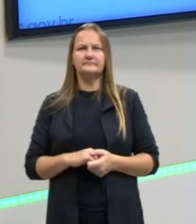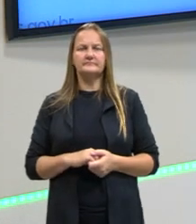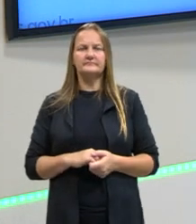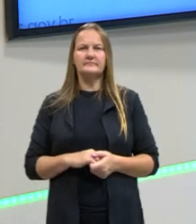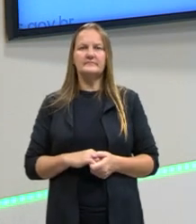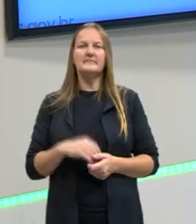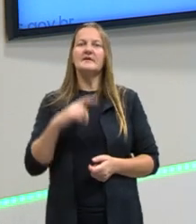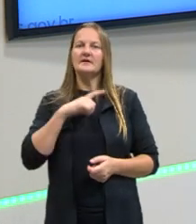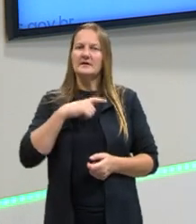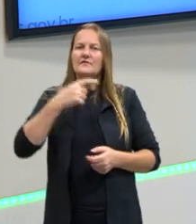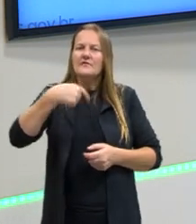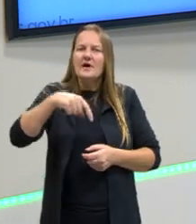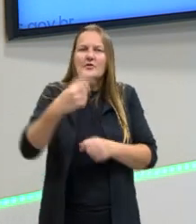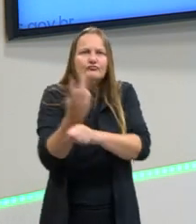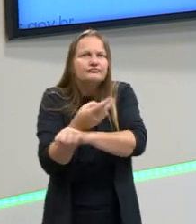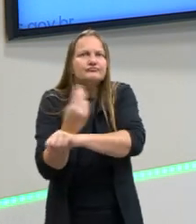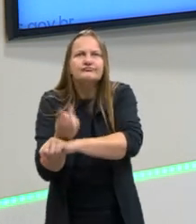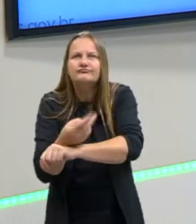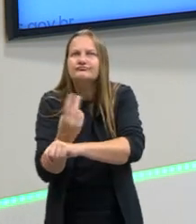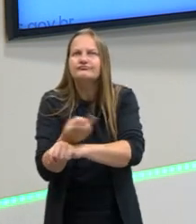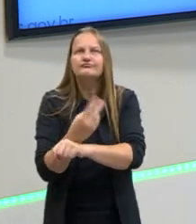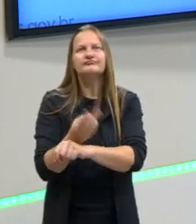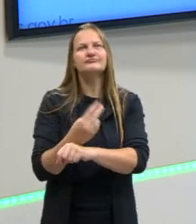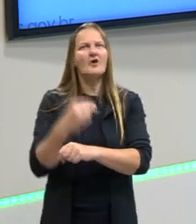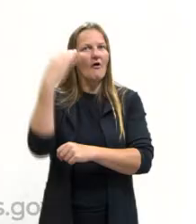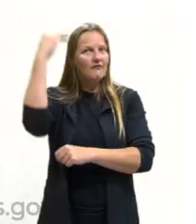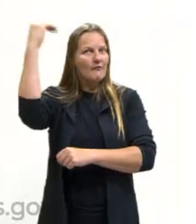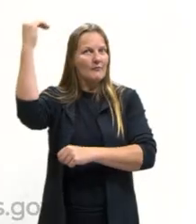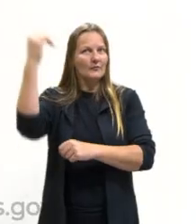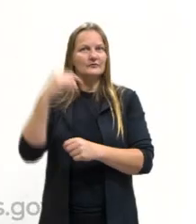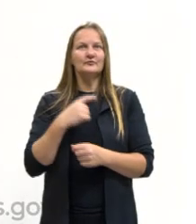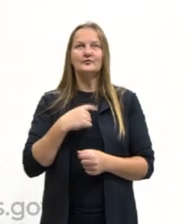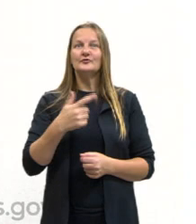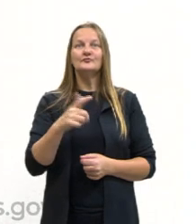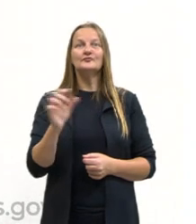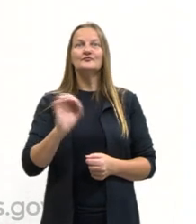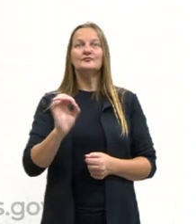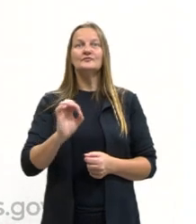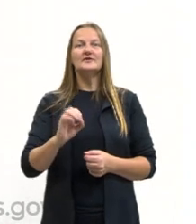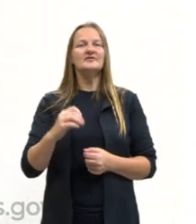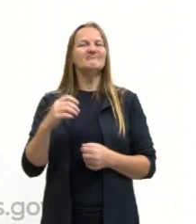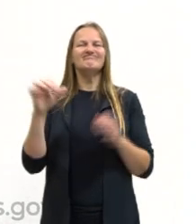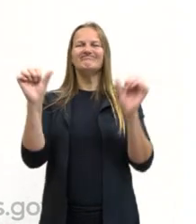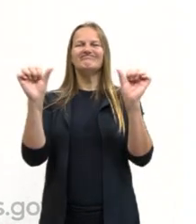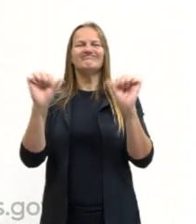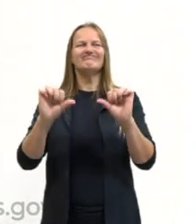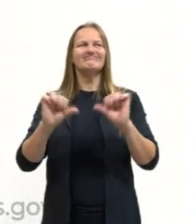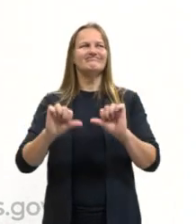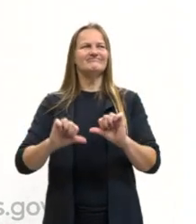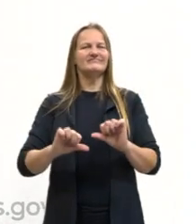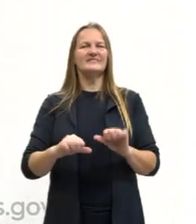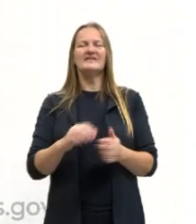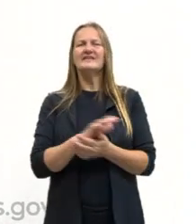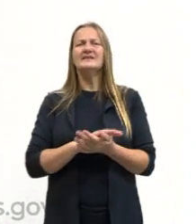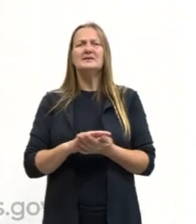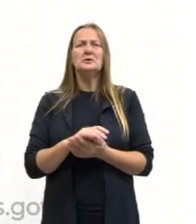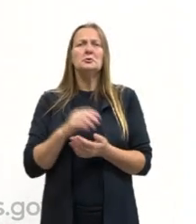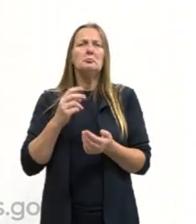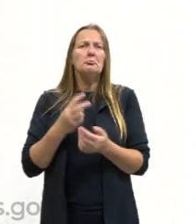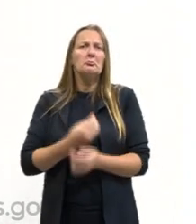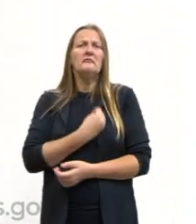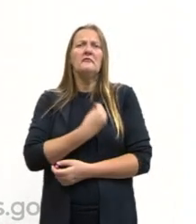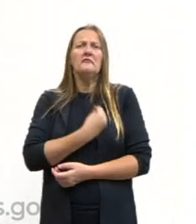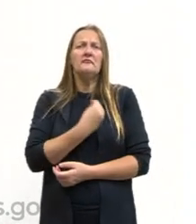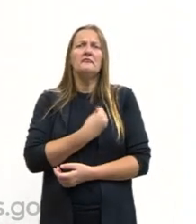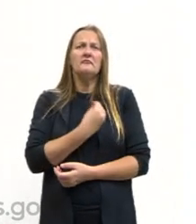Ele vai procurando alcançar essa notoriedade e ele não tem sucesso. Ele passa a vida inteira, é o